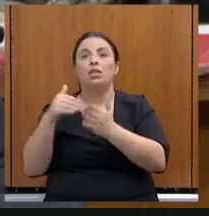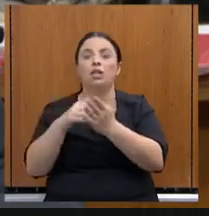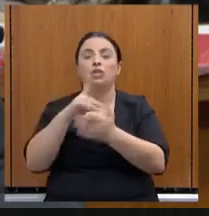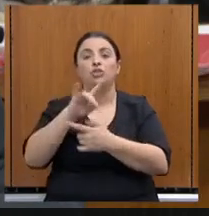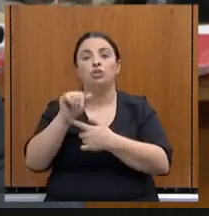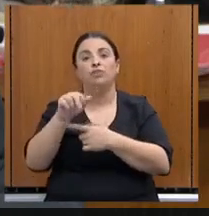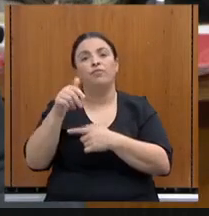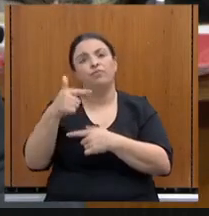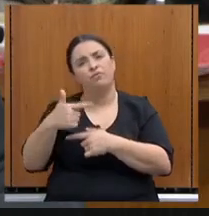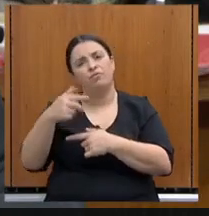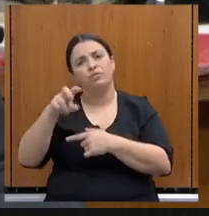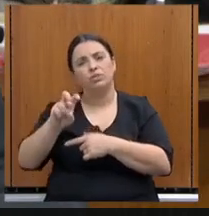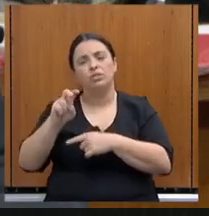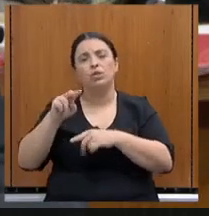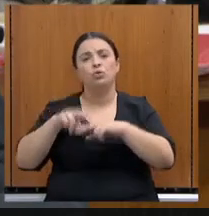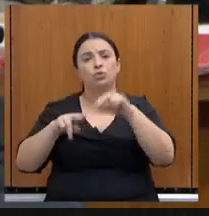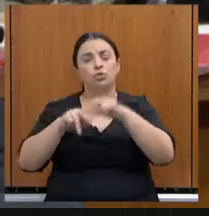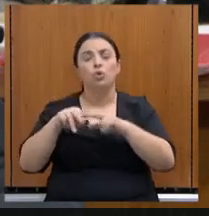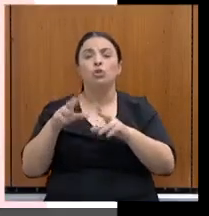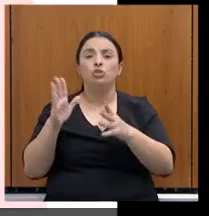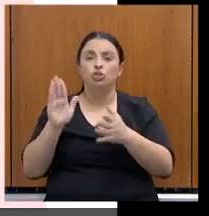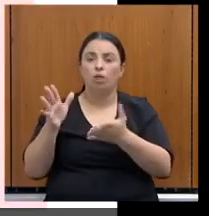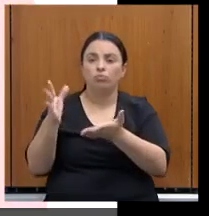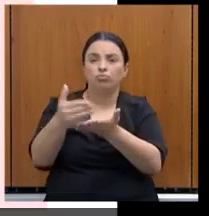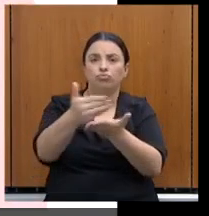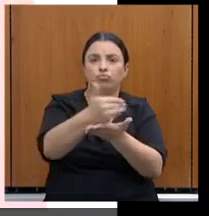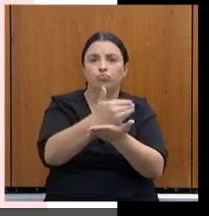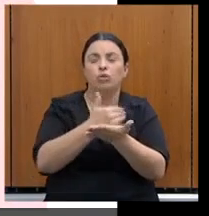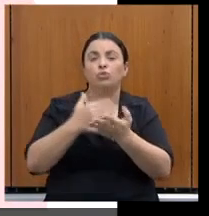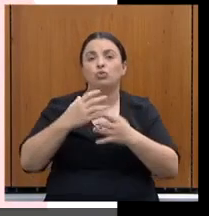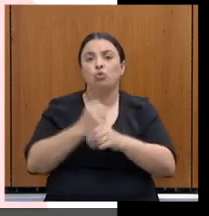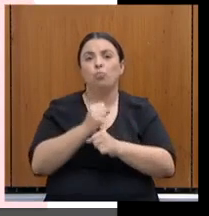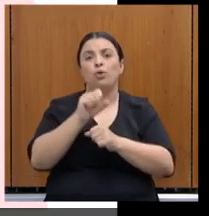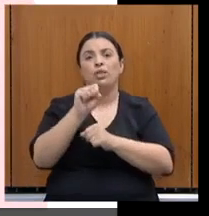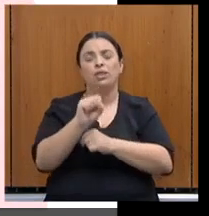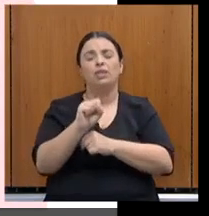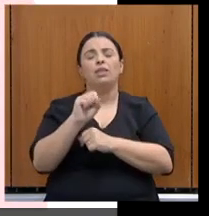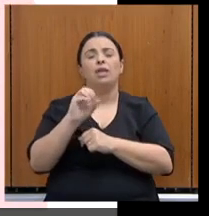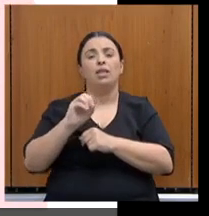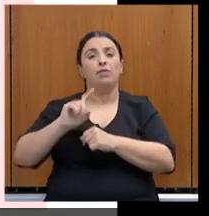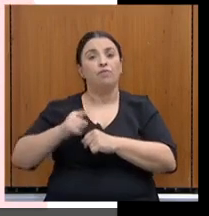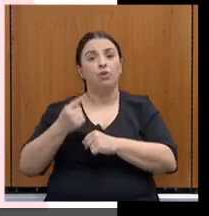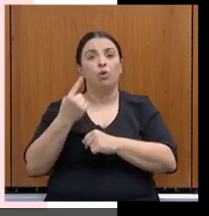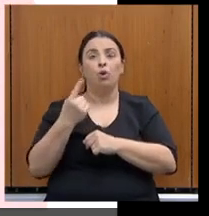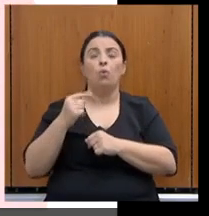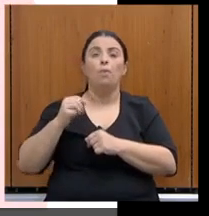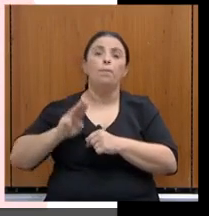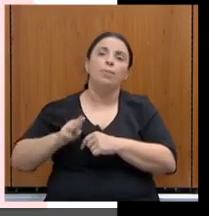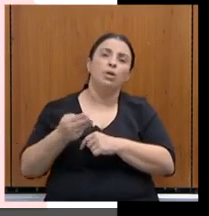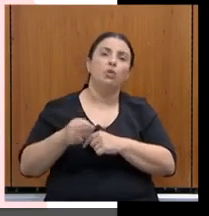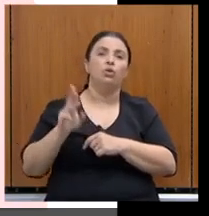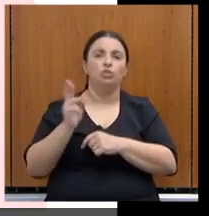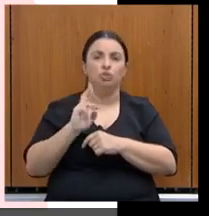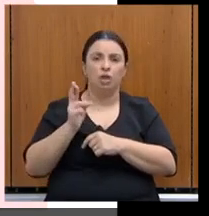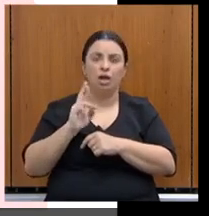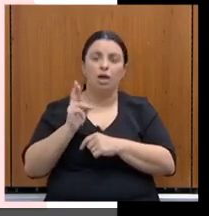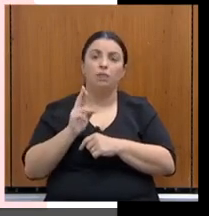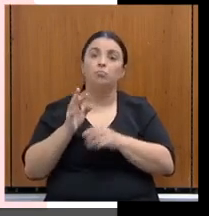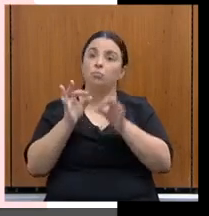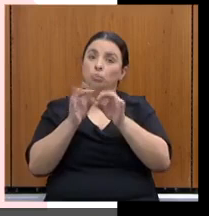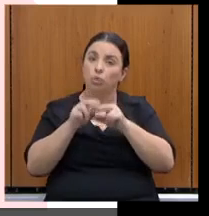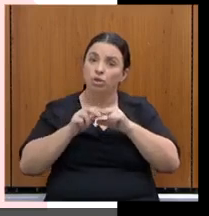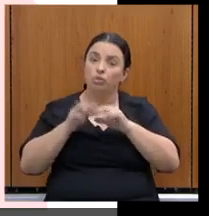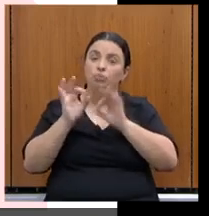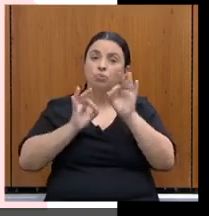arrecadamos 80 milhões de reais, 80,1 milhões de reais com relação ao Recomeça Minas.